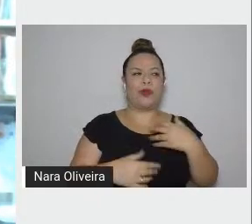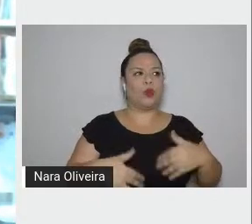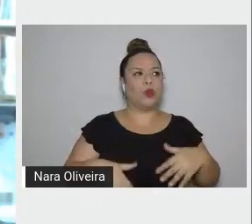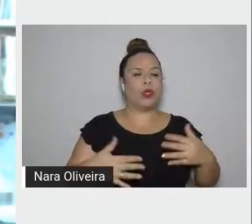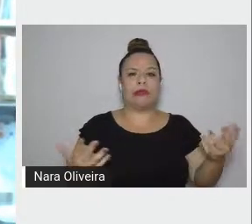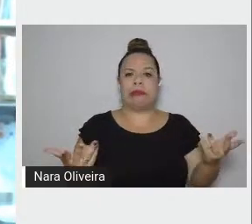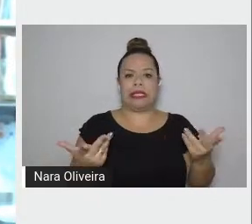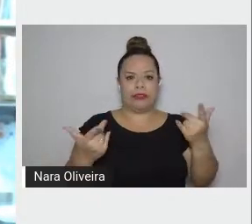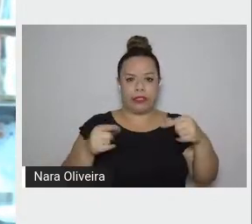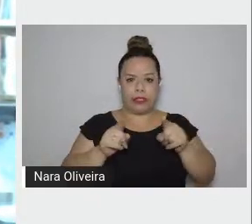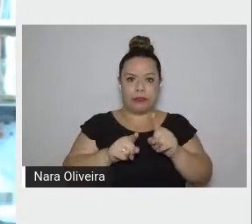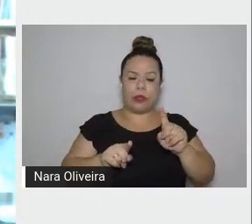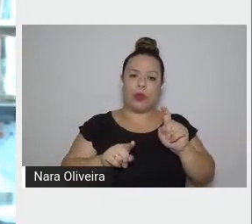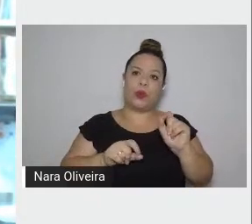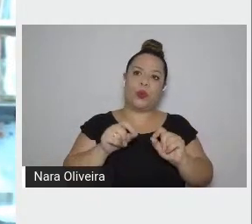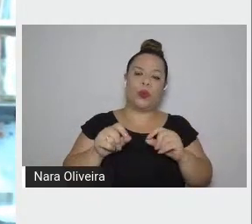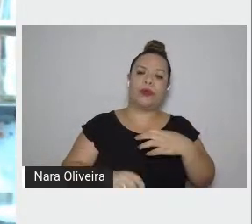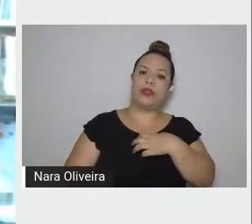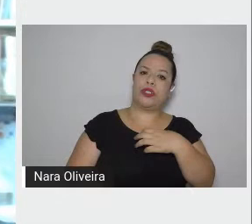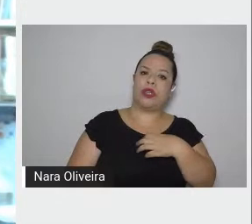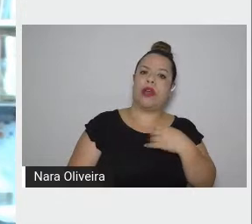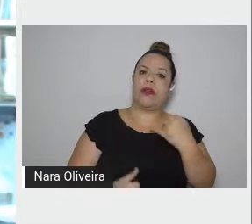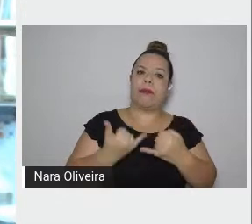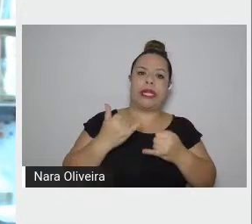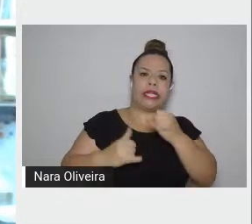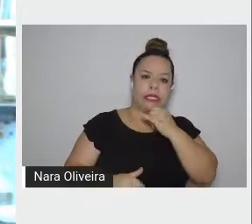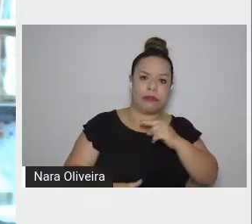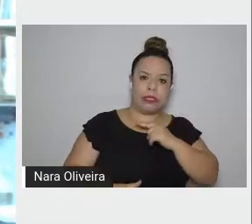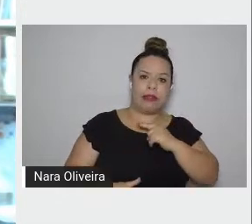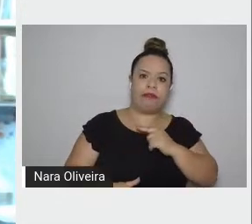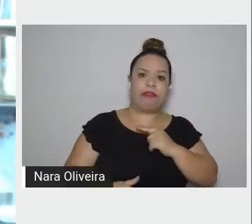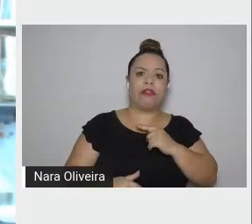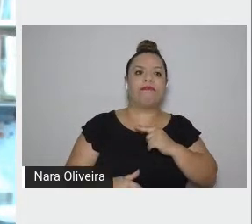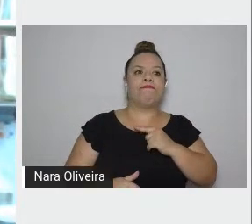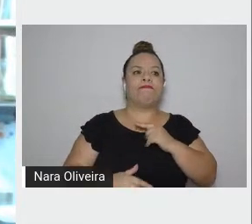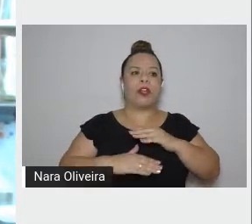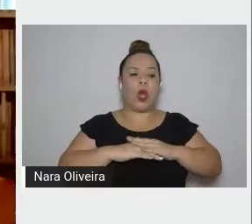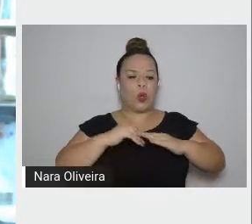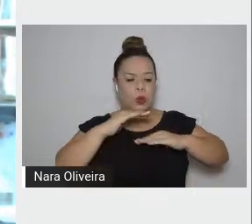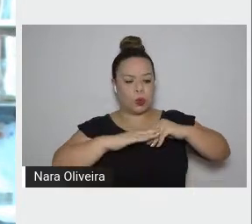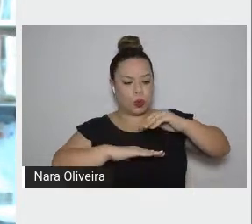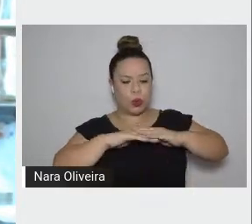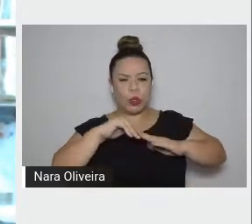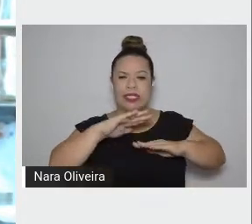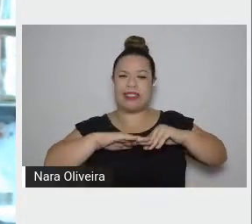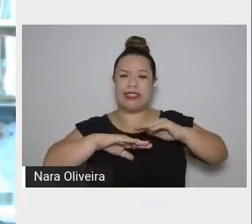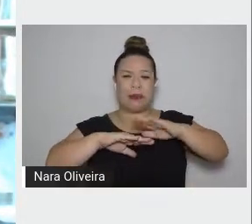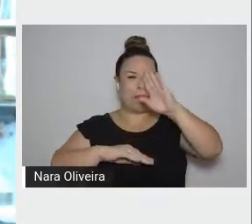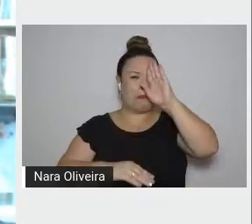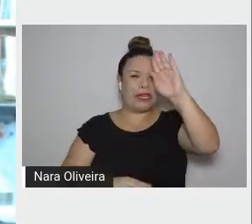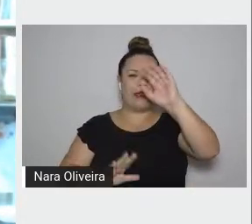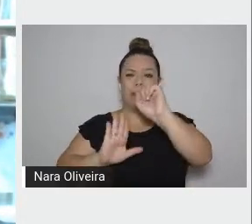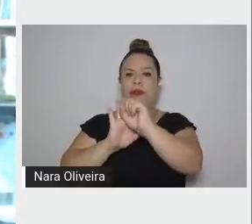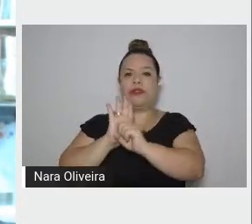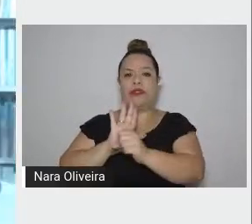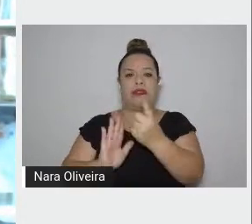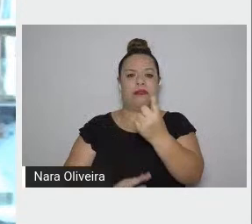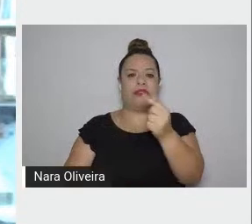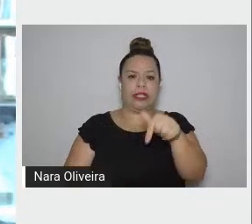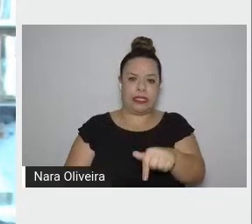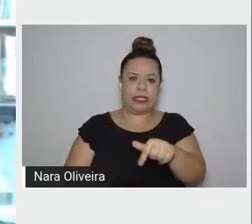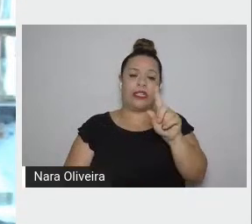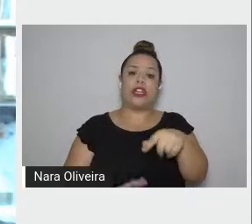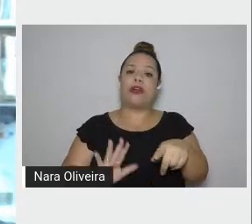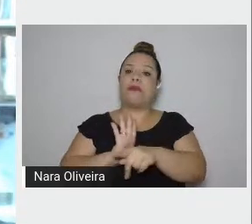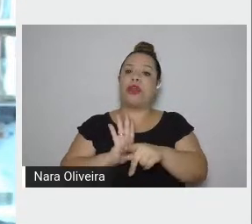do imenso Convento de Mafra no século XVII. É uma obra coral,